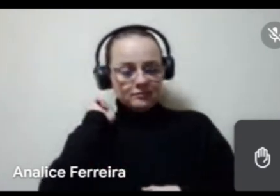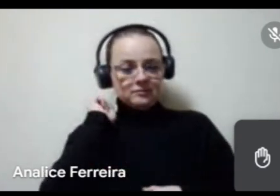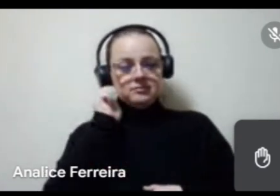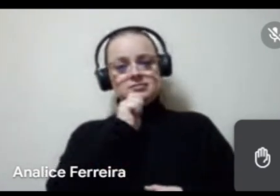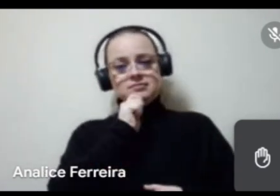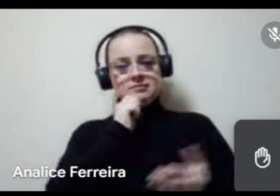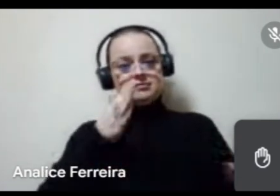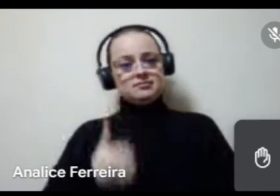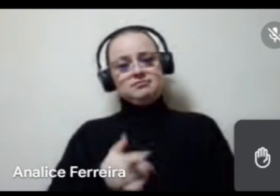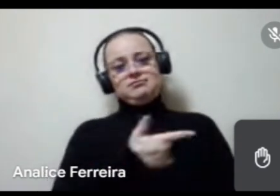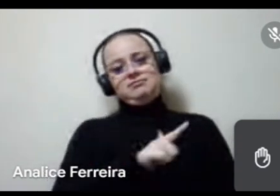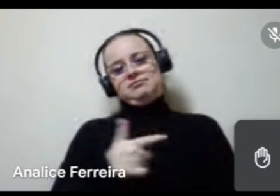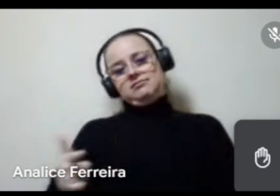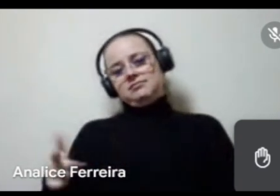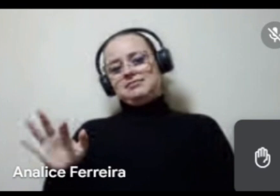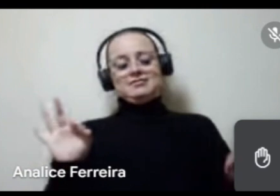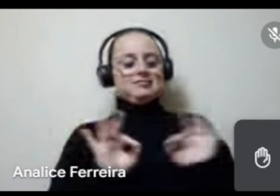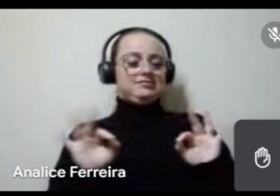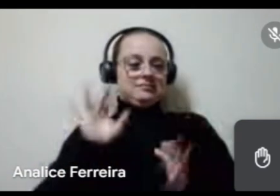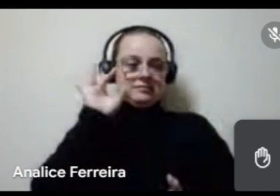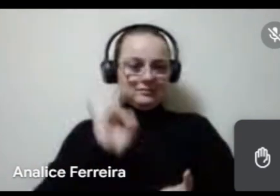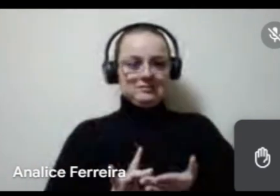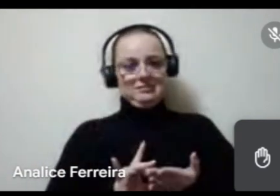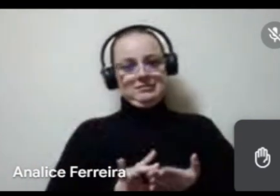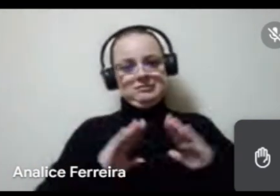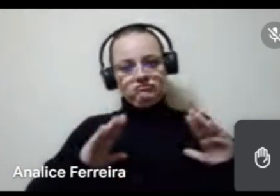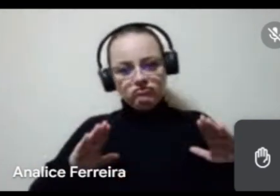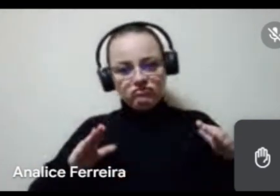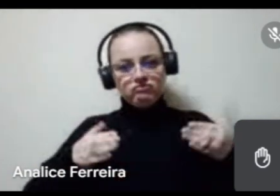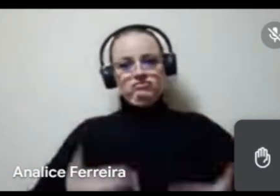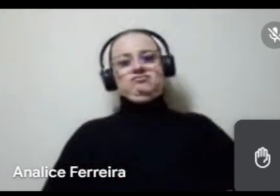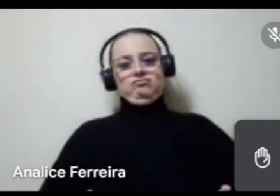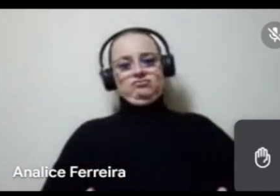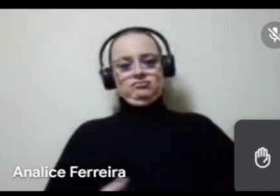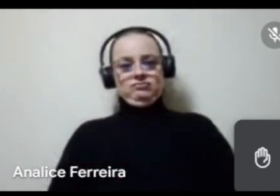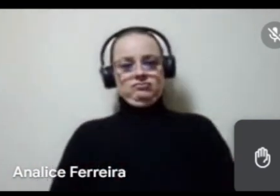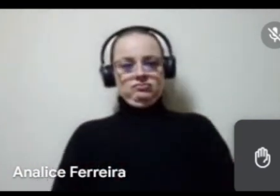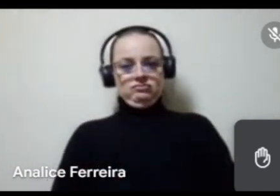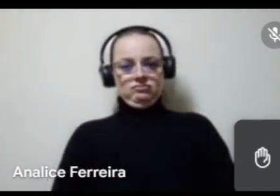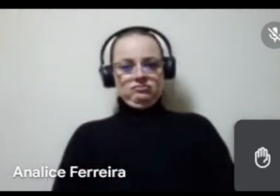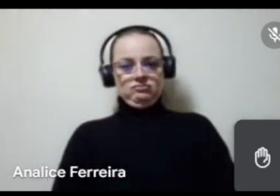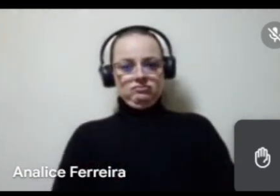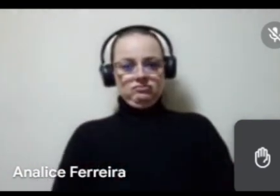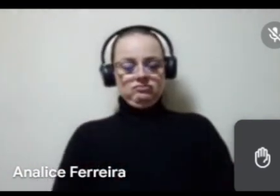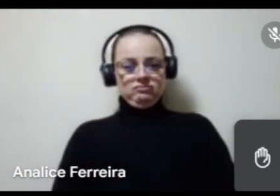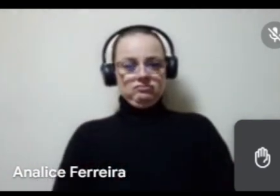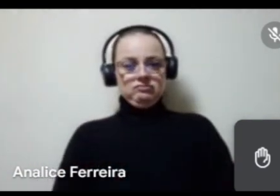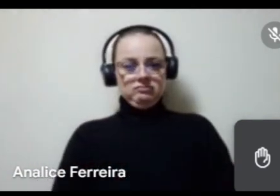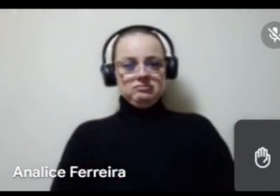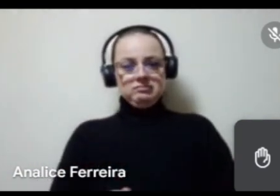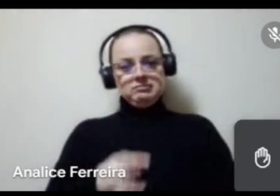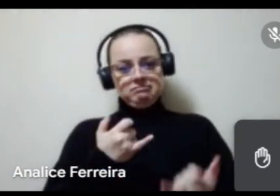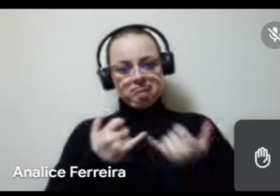nesse momento a gente não tem nada concreto, né, voltado para, como o exemplo que está colocando aqui, né, para